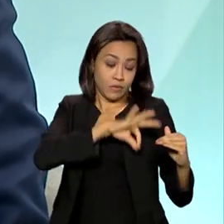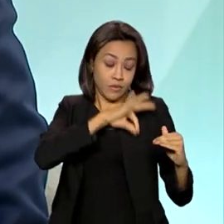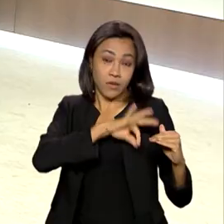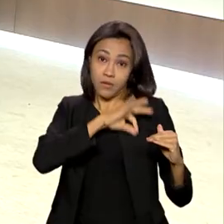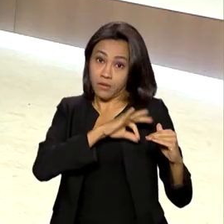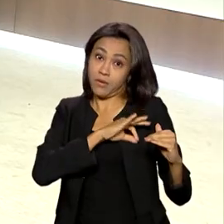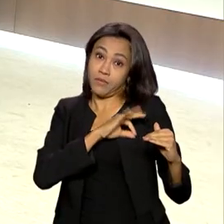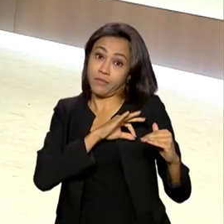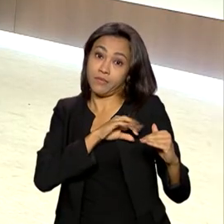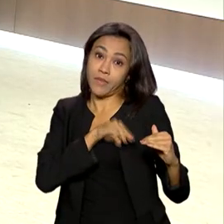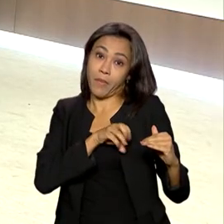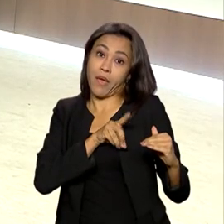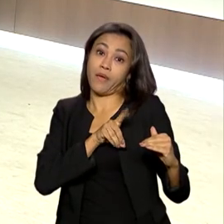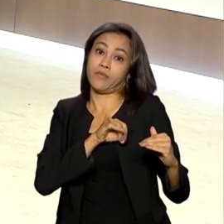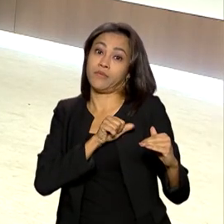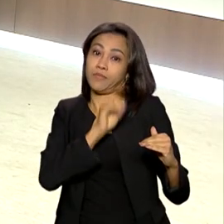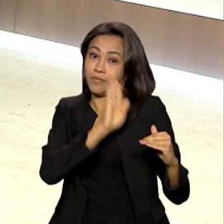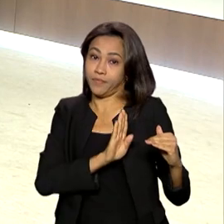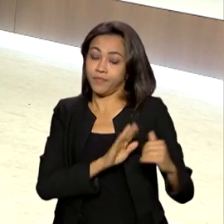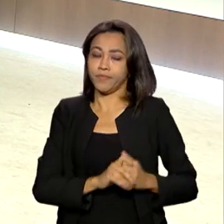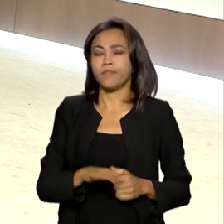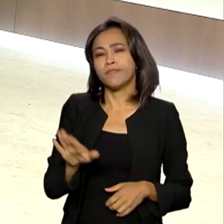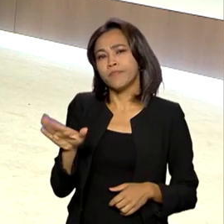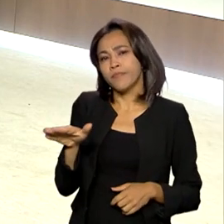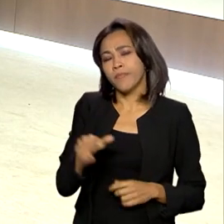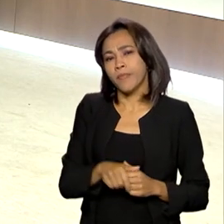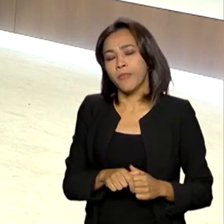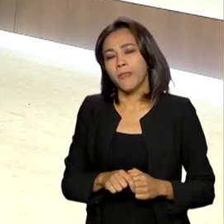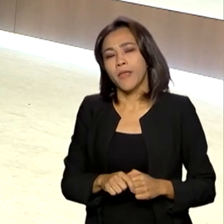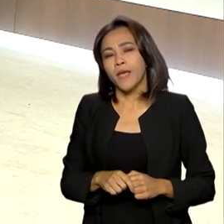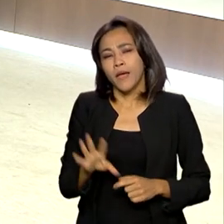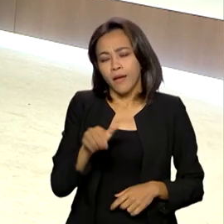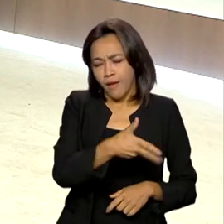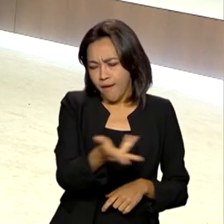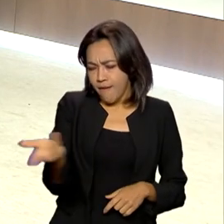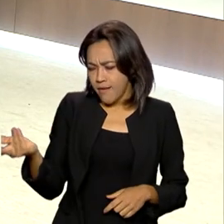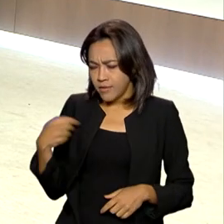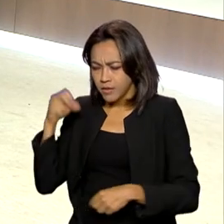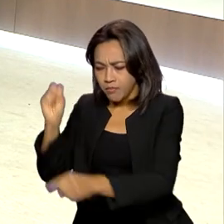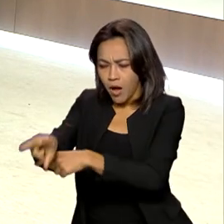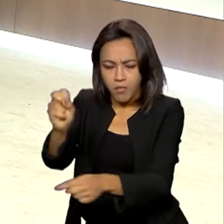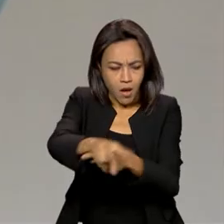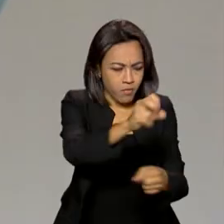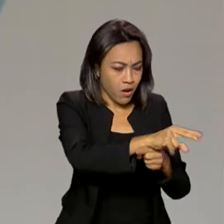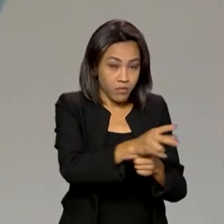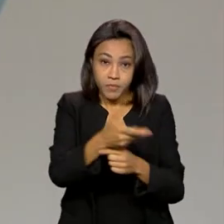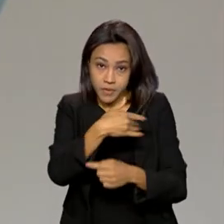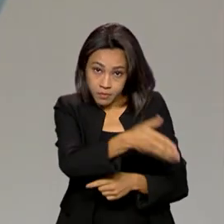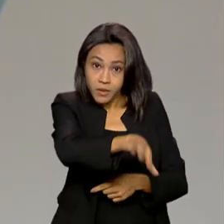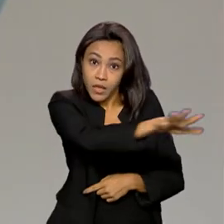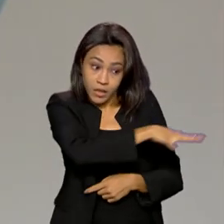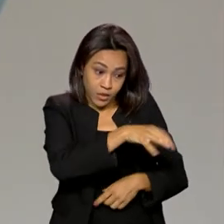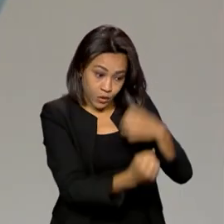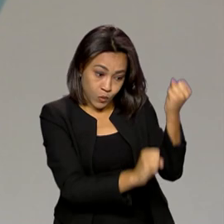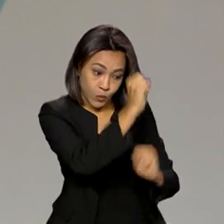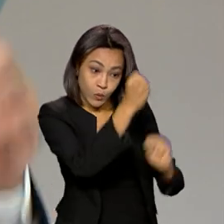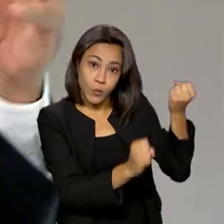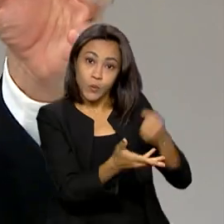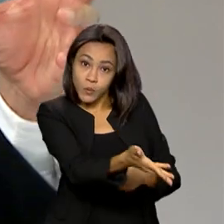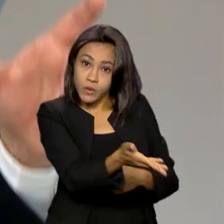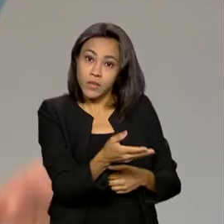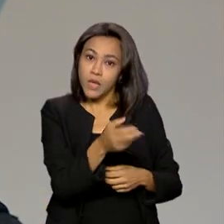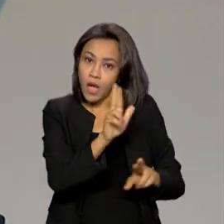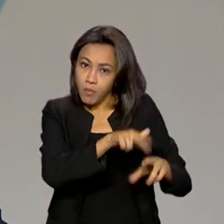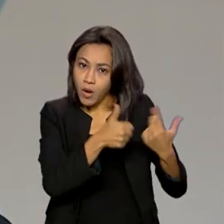brasileiro. Será que essa questão desses empregos gerados na indústria tem a ver também um pouco com essas